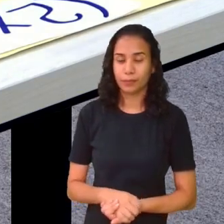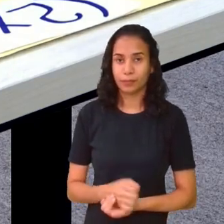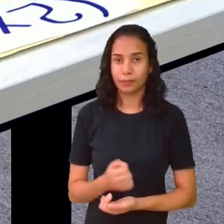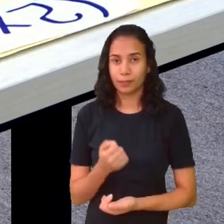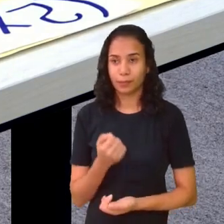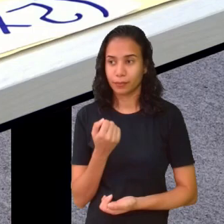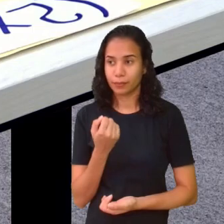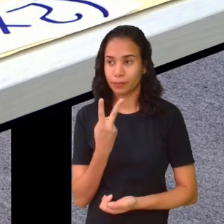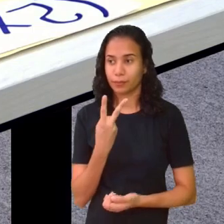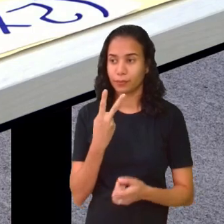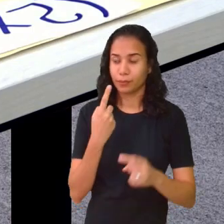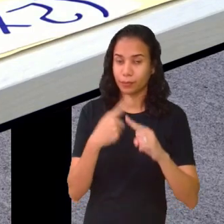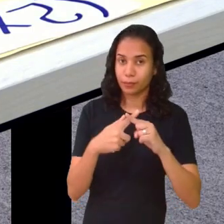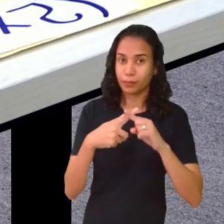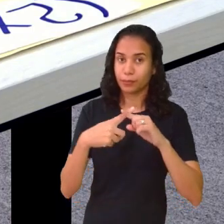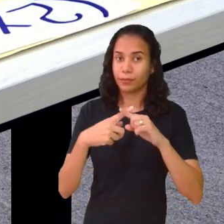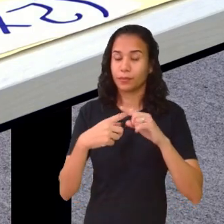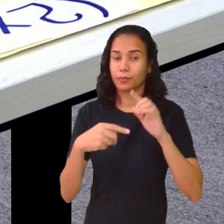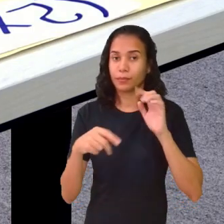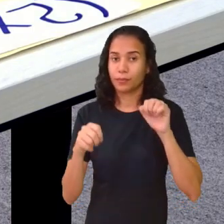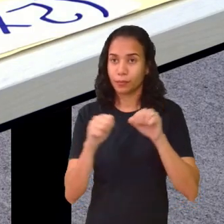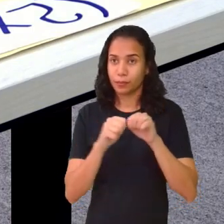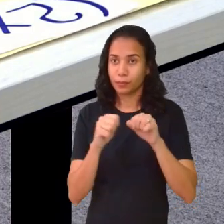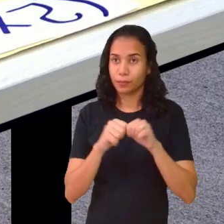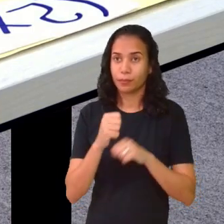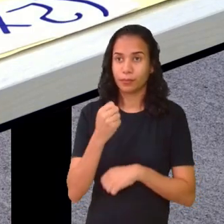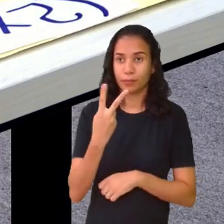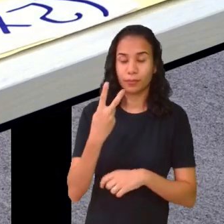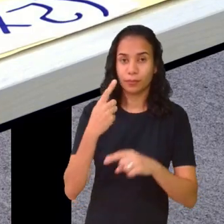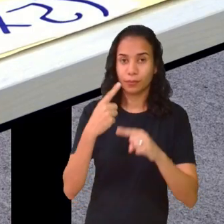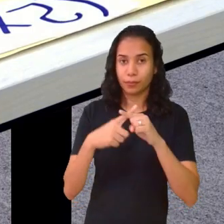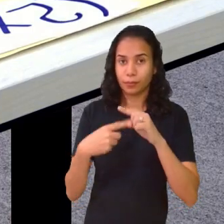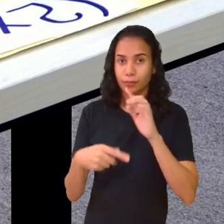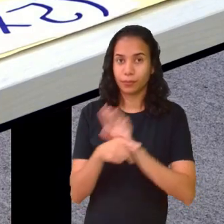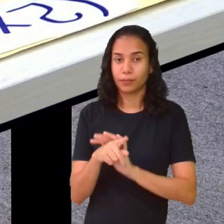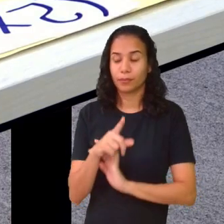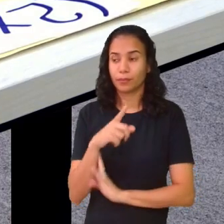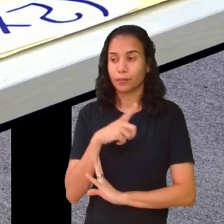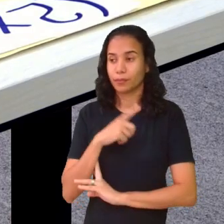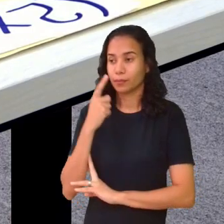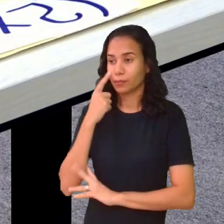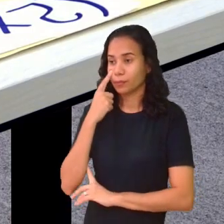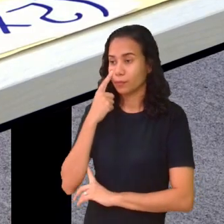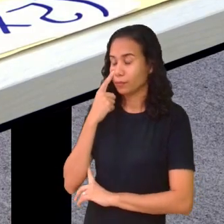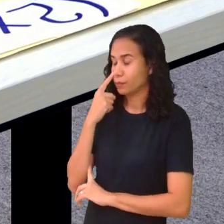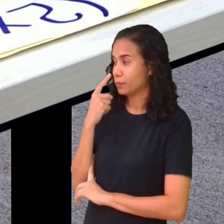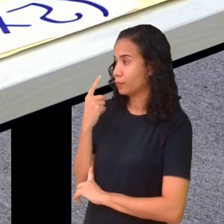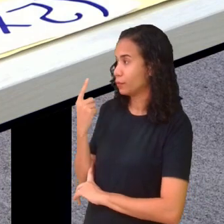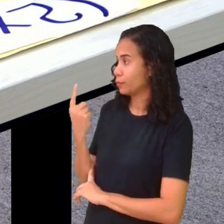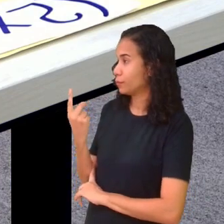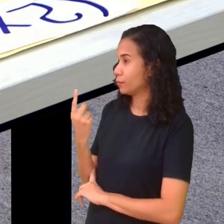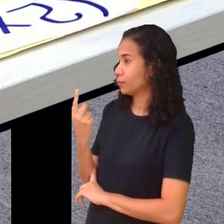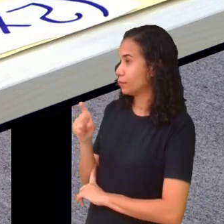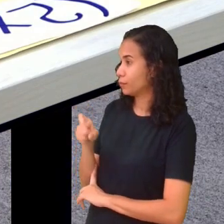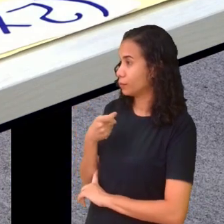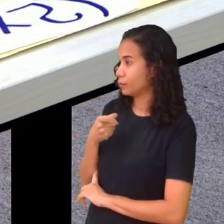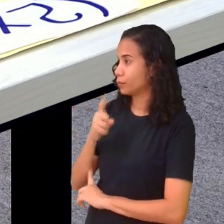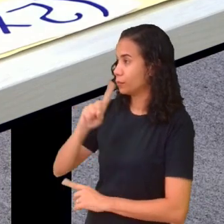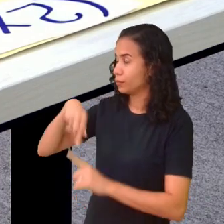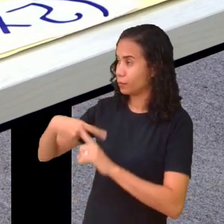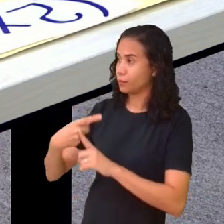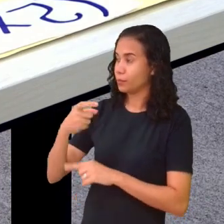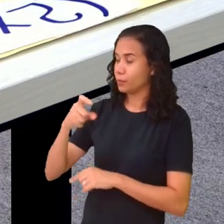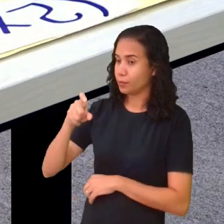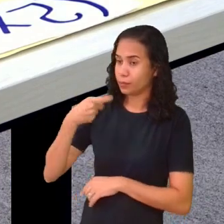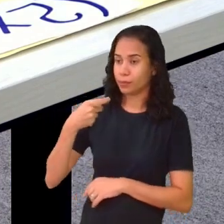2x. Vezes 2x. Então, esse 2x. Um x e outro